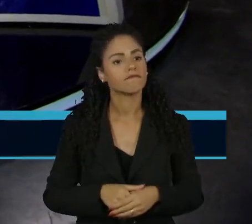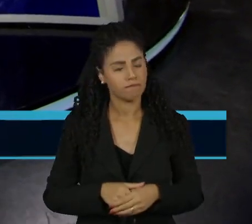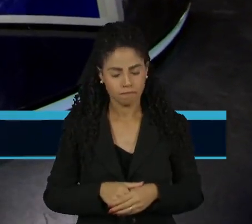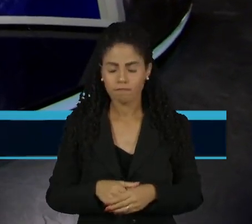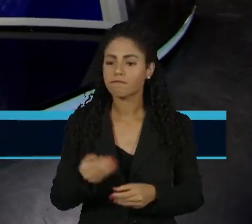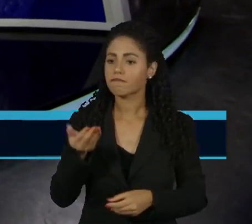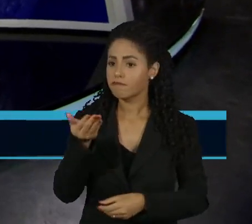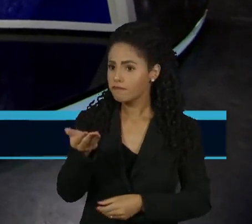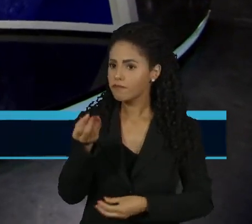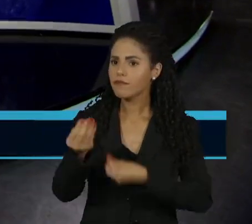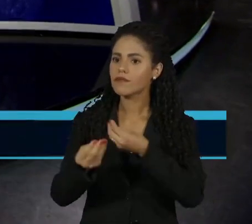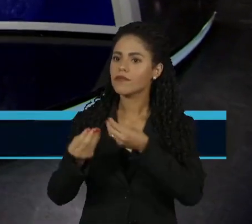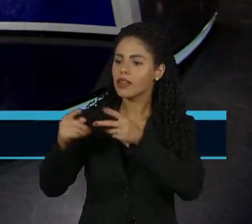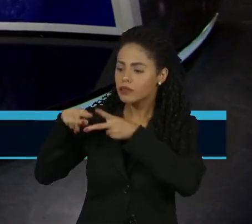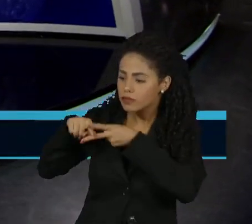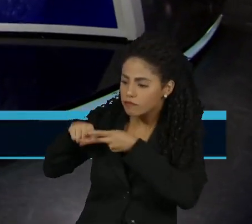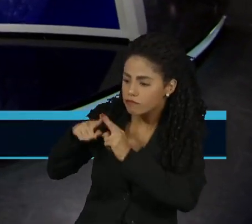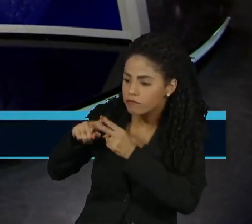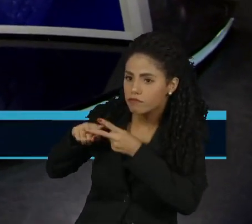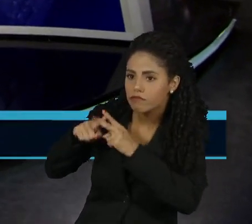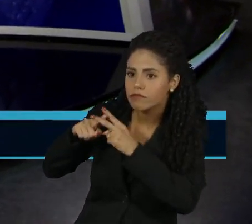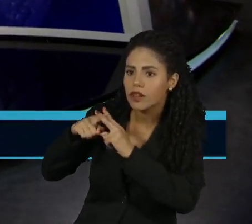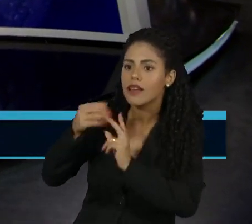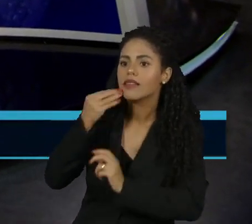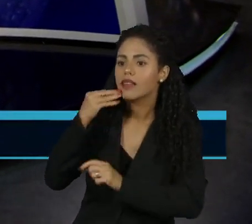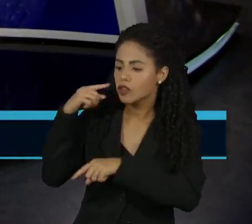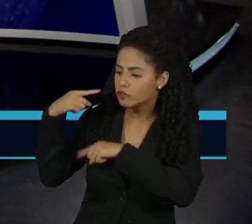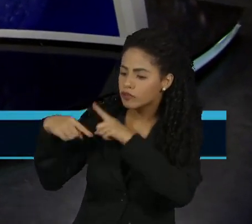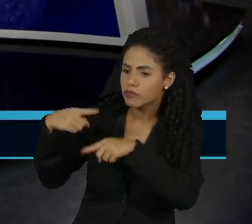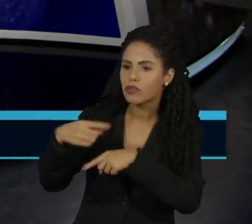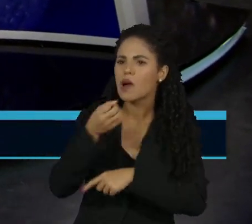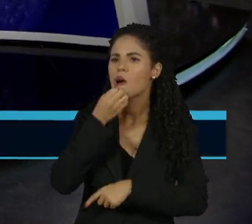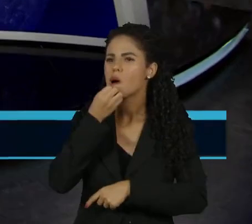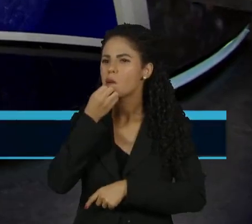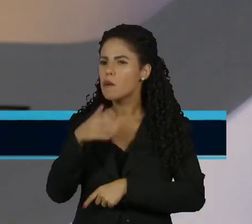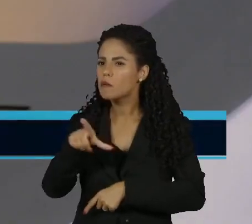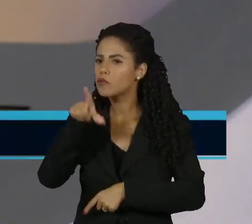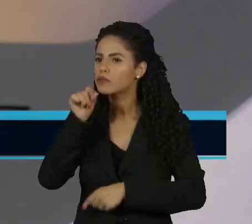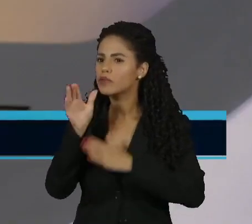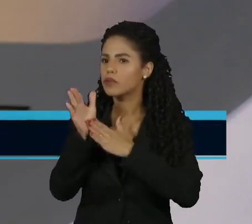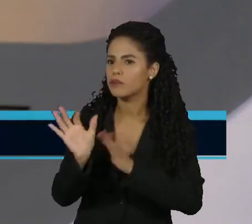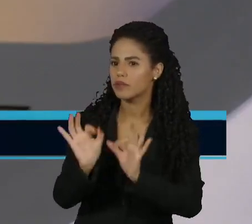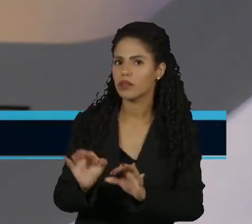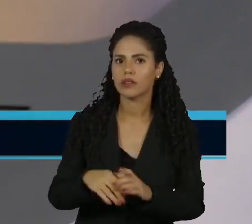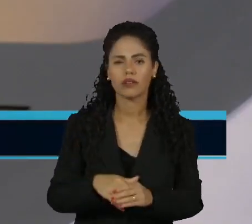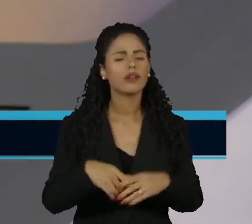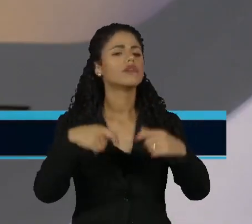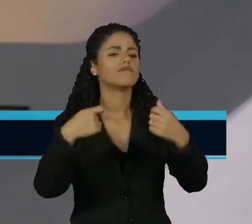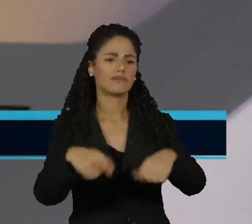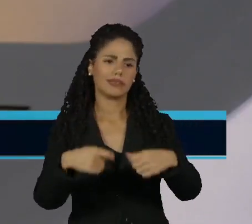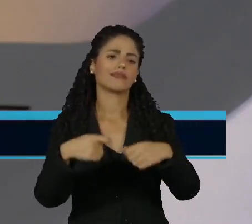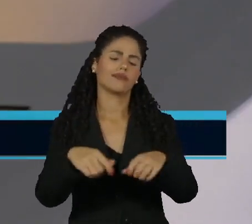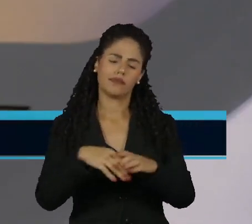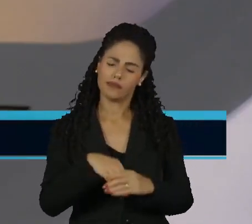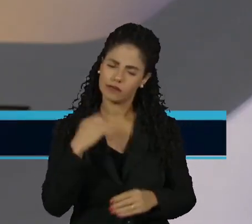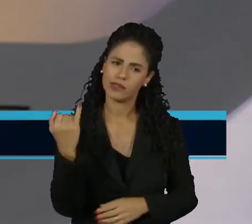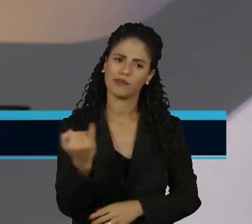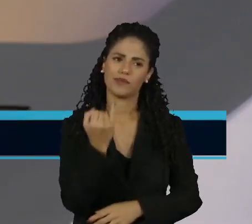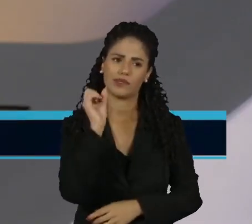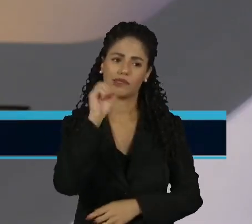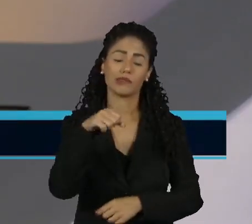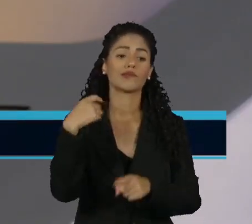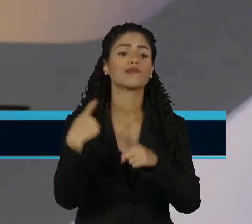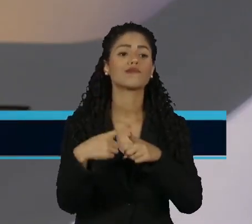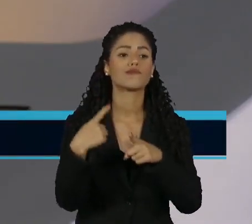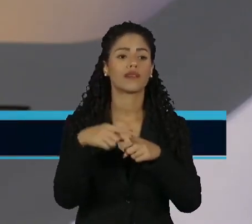esse tipo de reparação discutida com o Banco do Brasil é um bom caminho? Eu acho que é um caminho necessário, eu acho que ele é importante. Quer